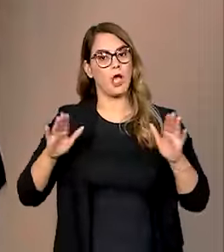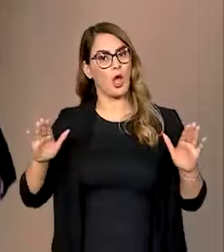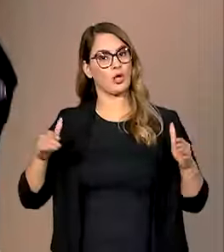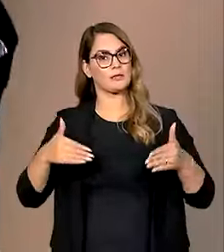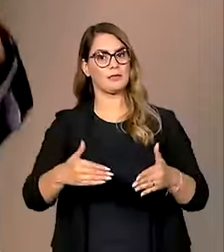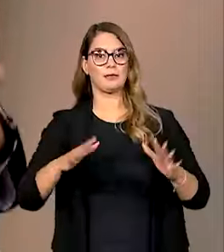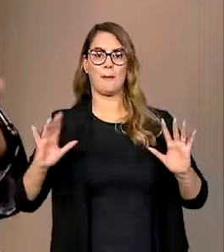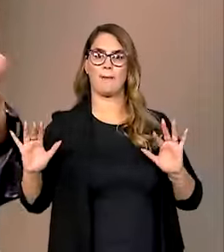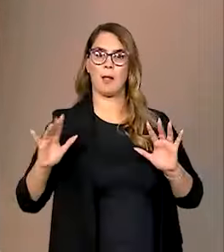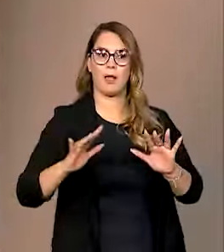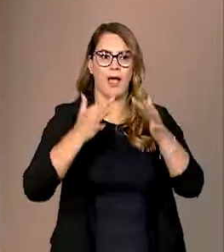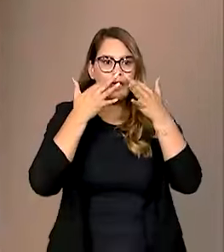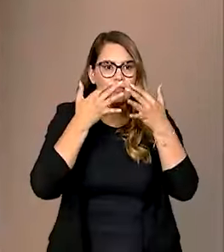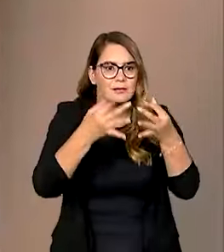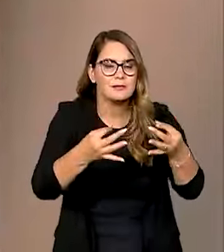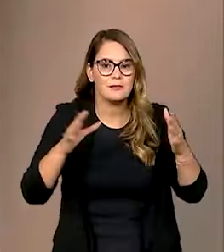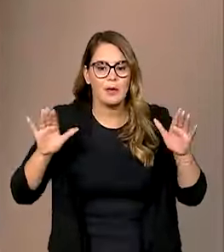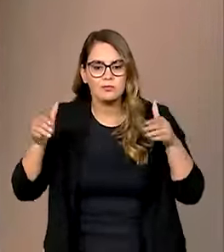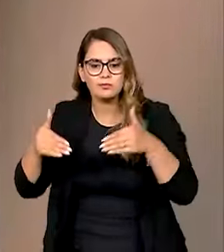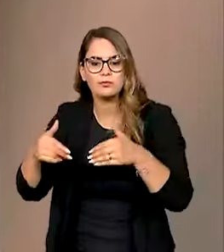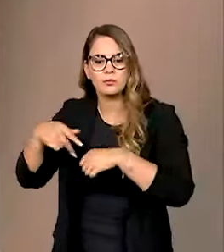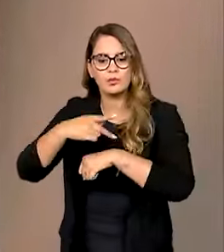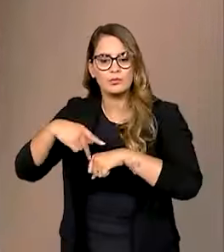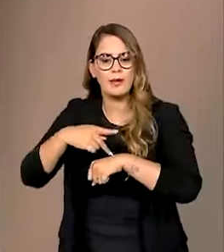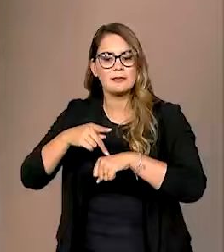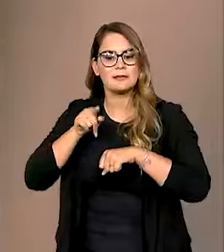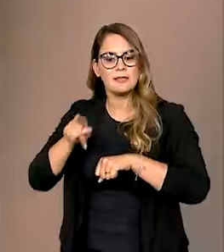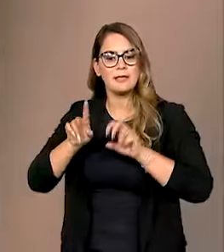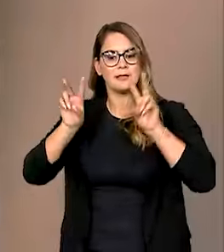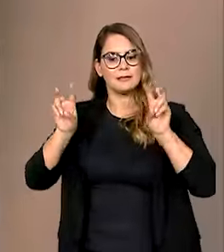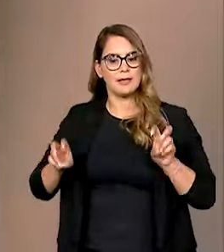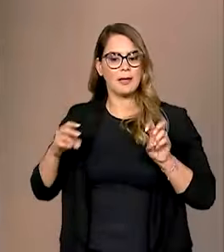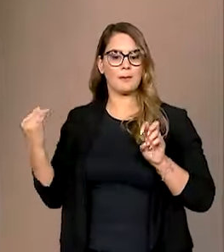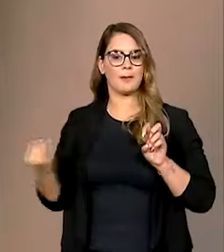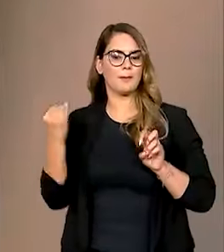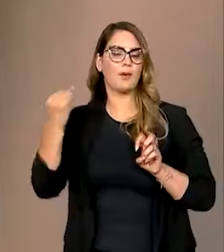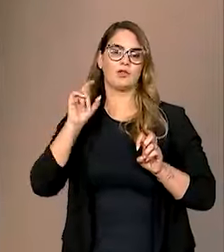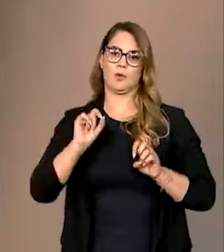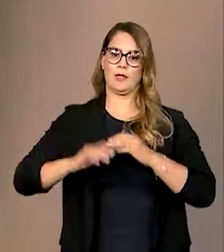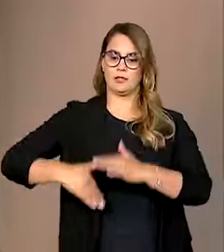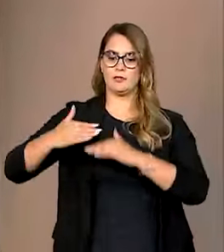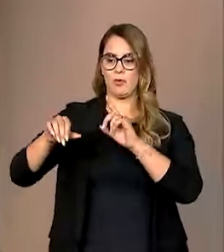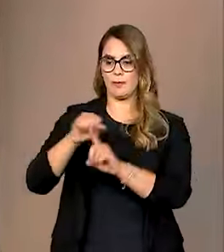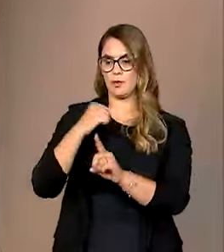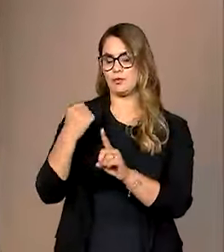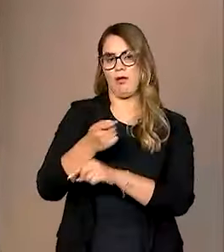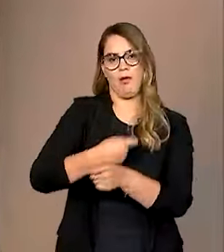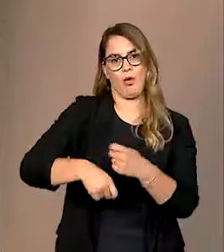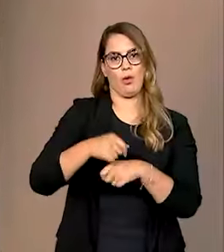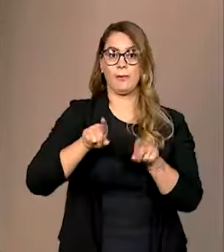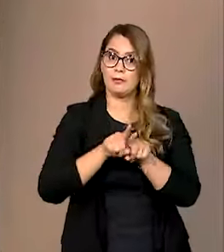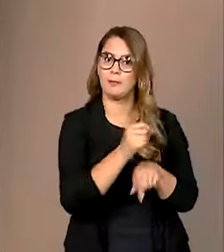os recursos, atenções dos países naqueles temas que são mais importantes, que são o desenvolvimento social e econômico e